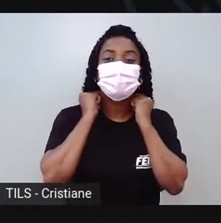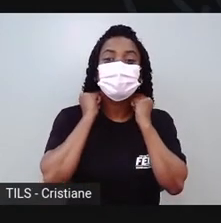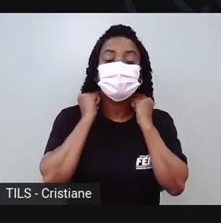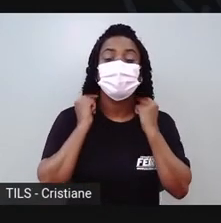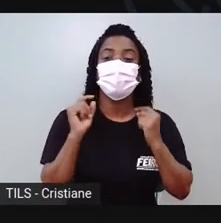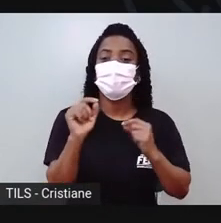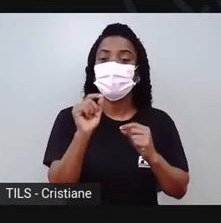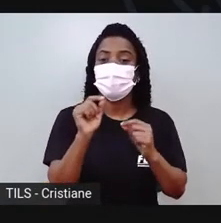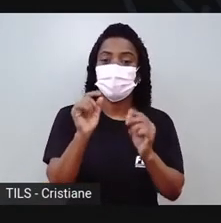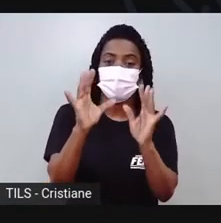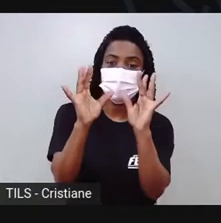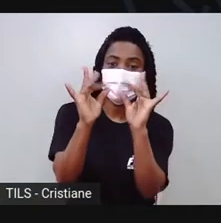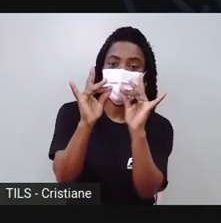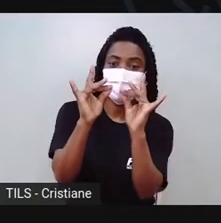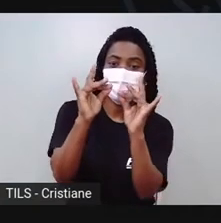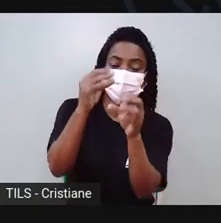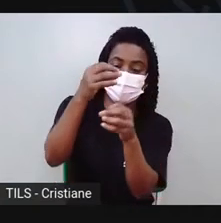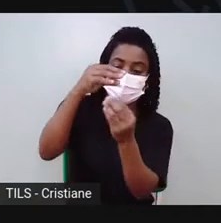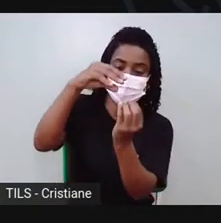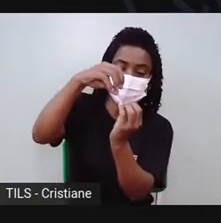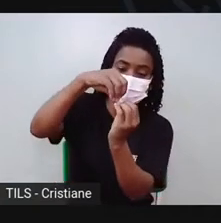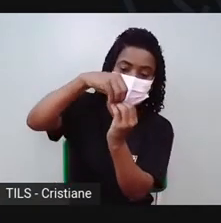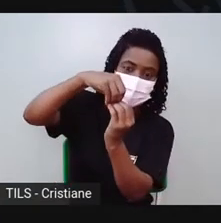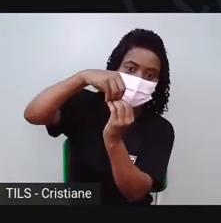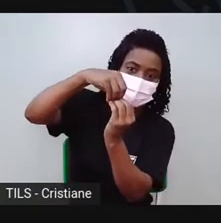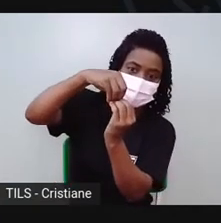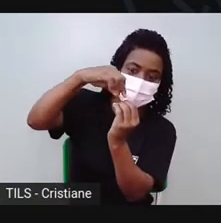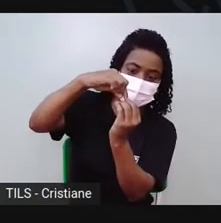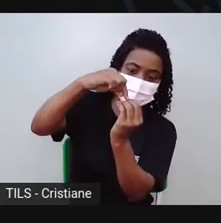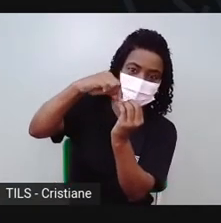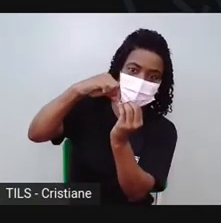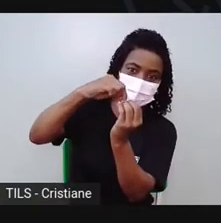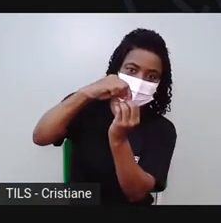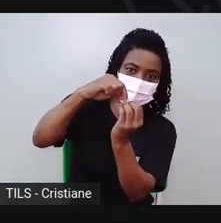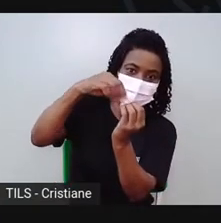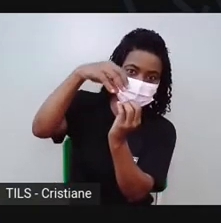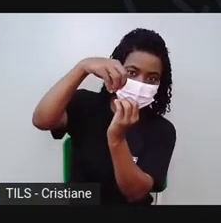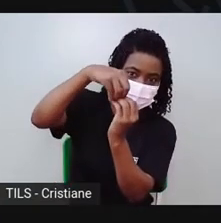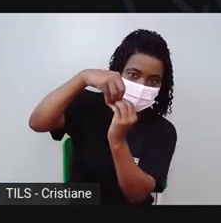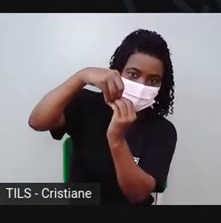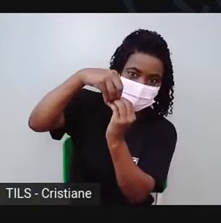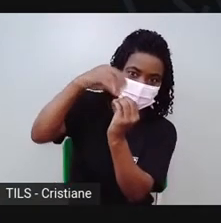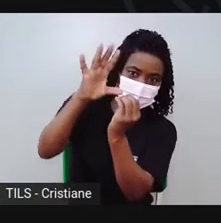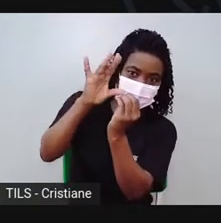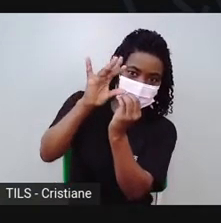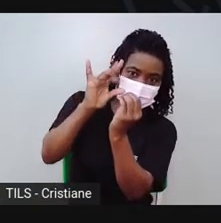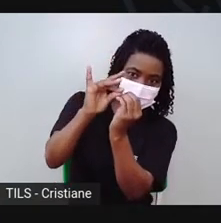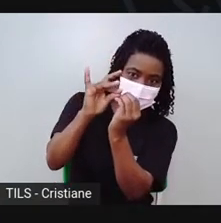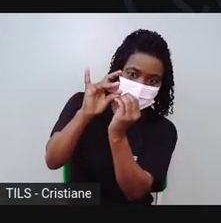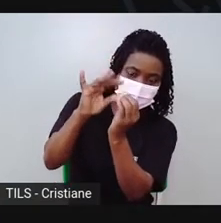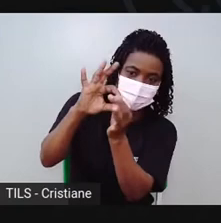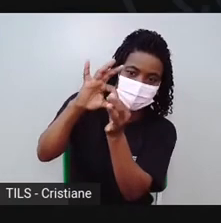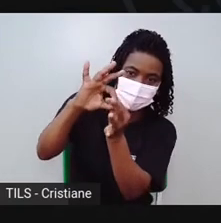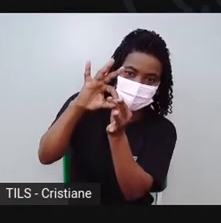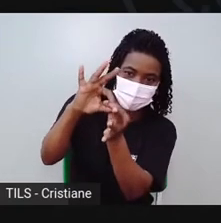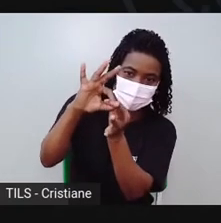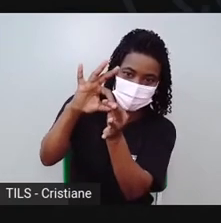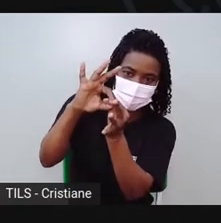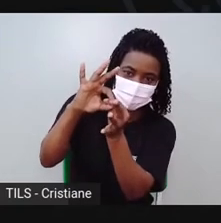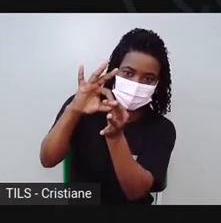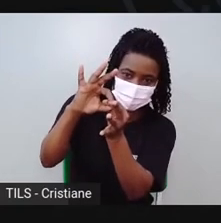colar o pescocinho dele no corpinho, né? A cabecinha no corpinho.